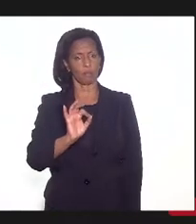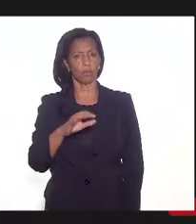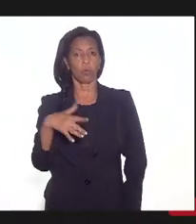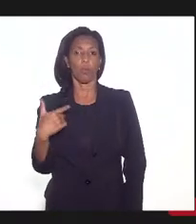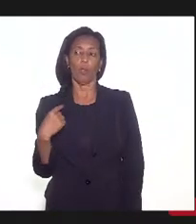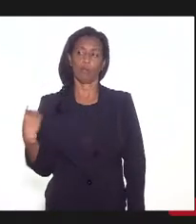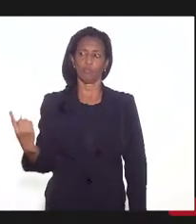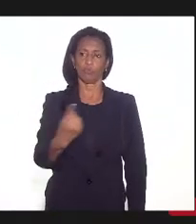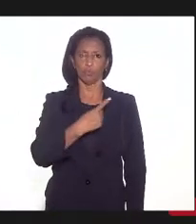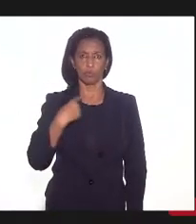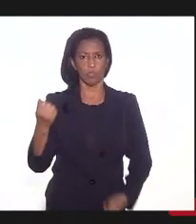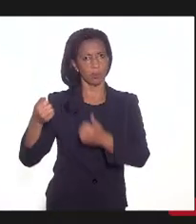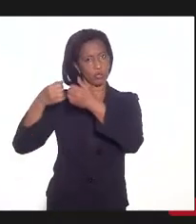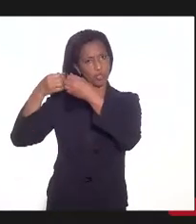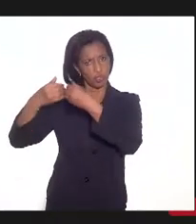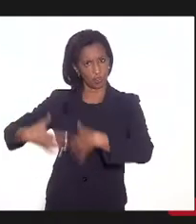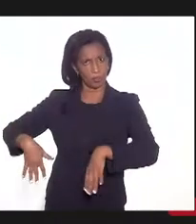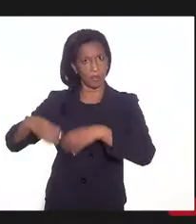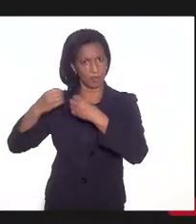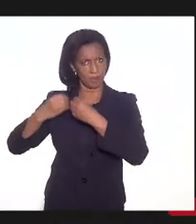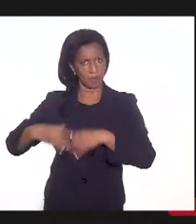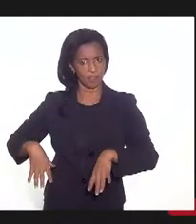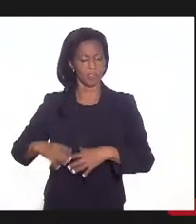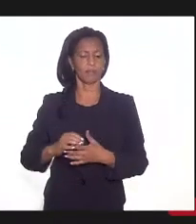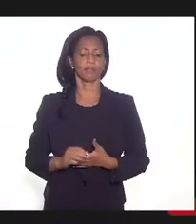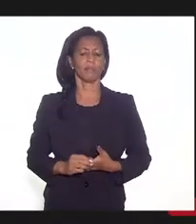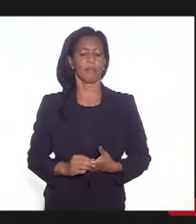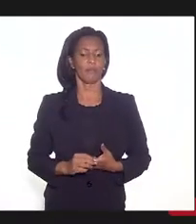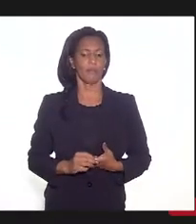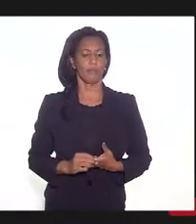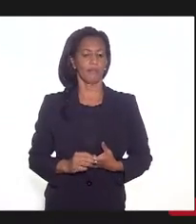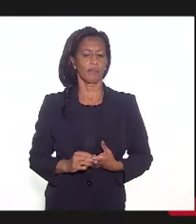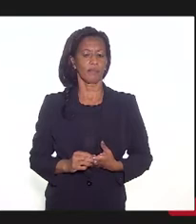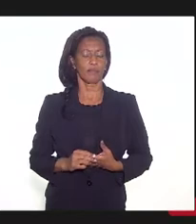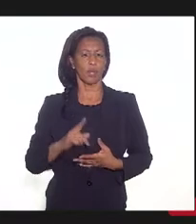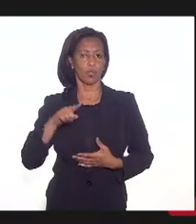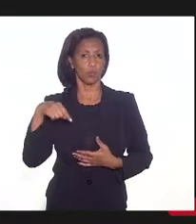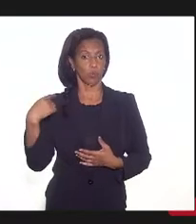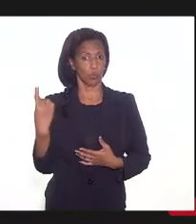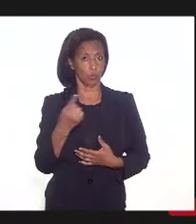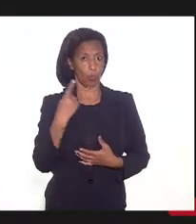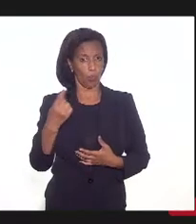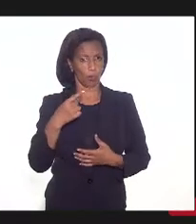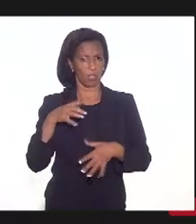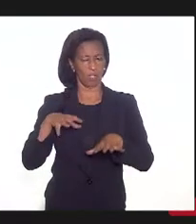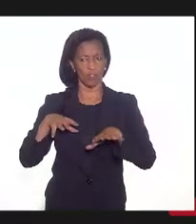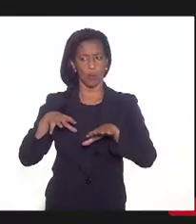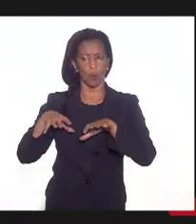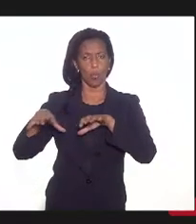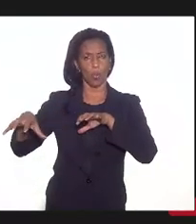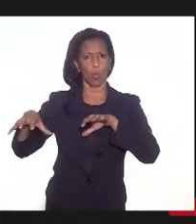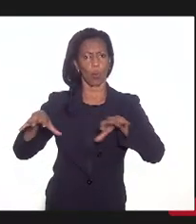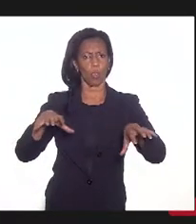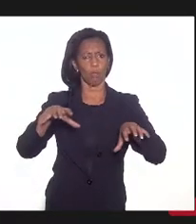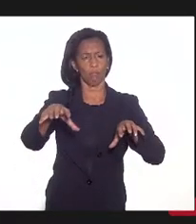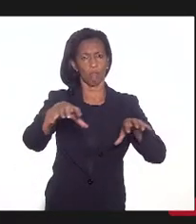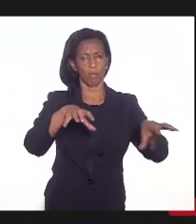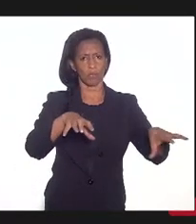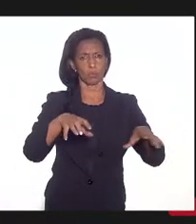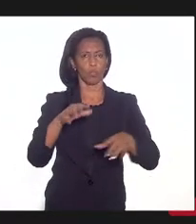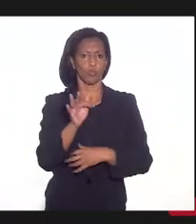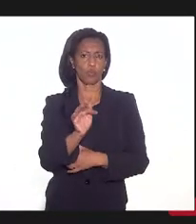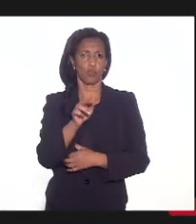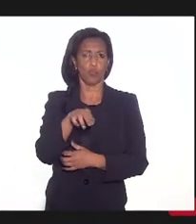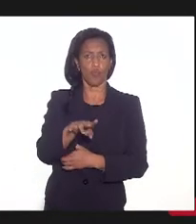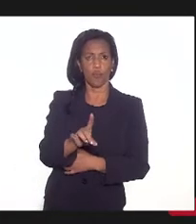as nossas despesas correntes, elas, considerando aí todas as alocações dos fundos,